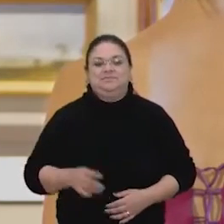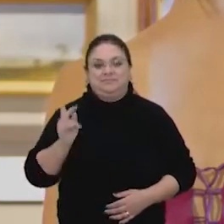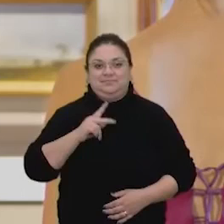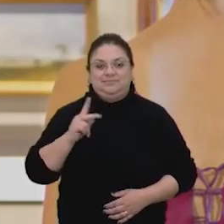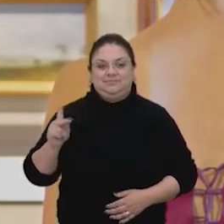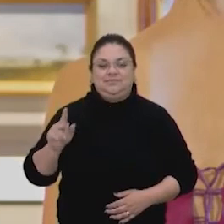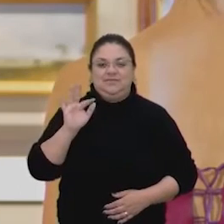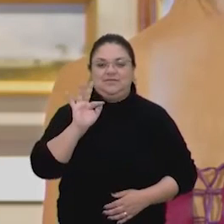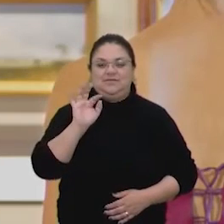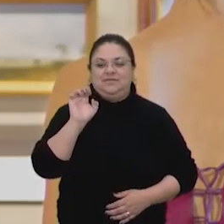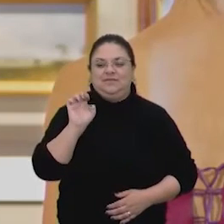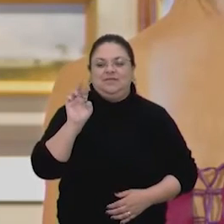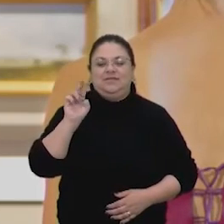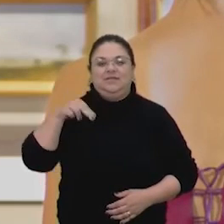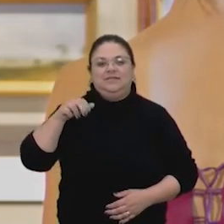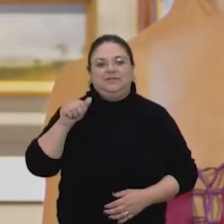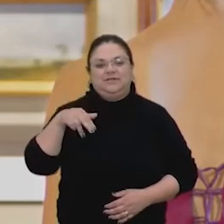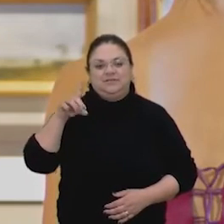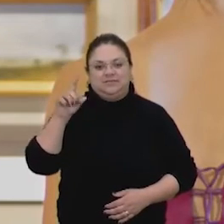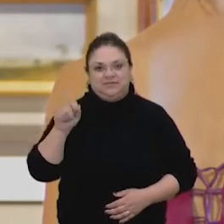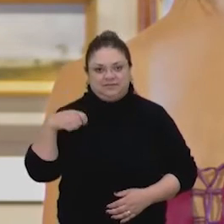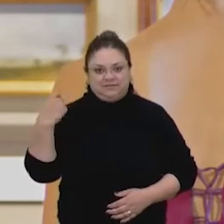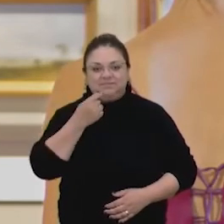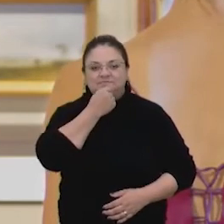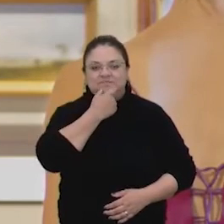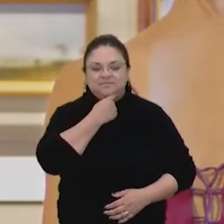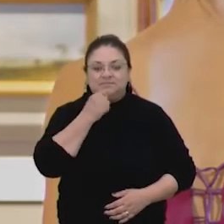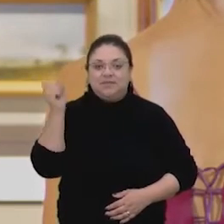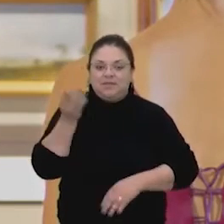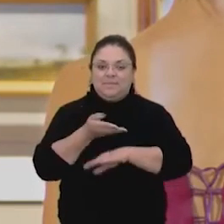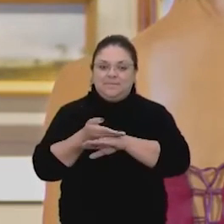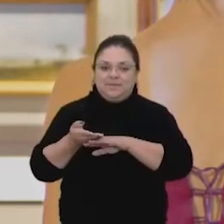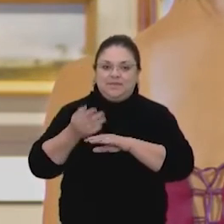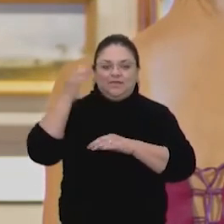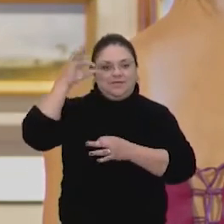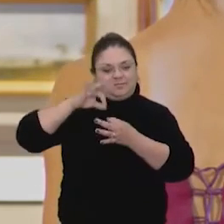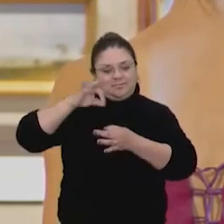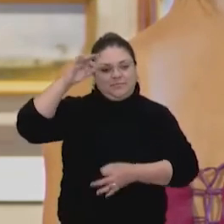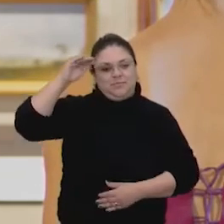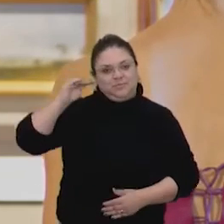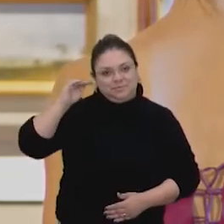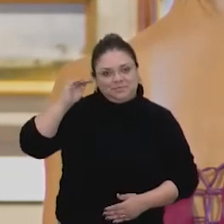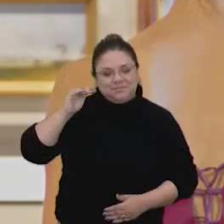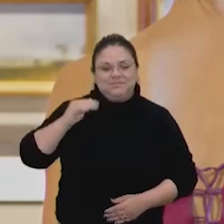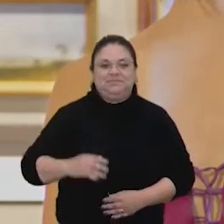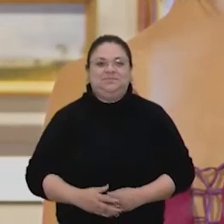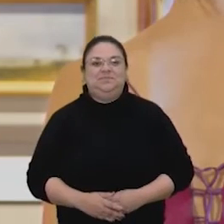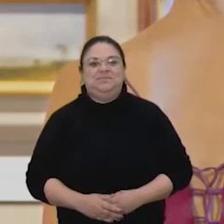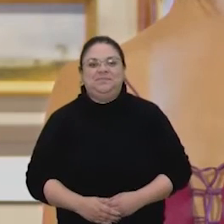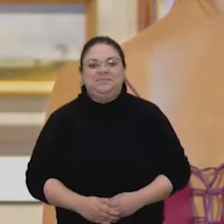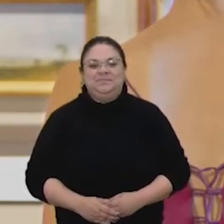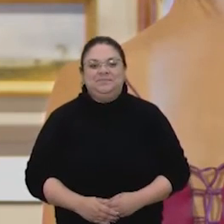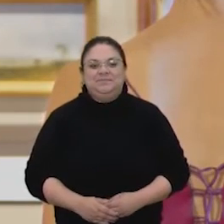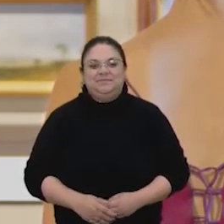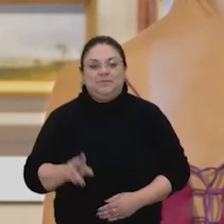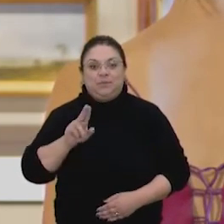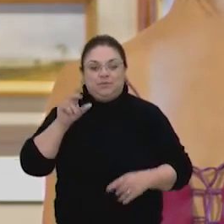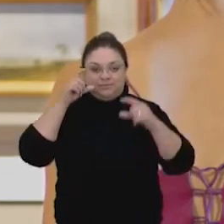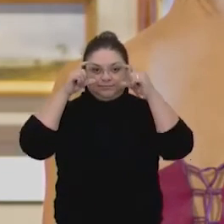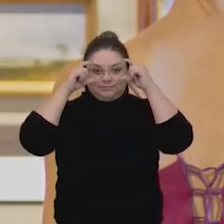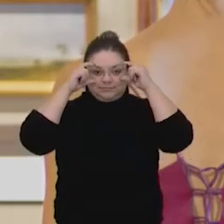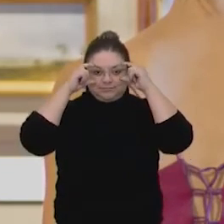a professora Fernanda Borges, professora de arte aqui do Centro de Miras, eu sou branca, sou pequenininha, eu uso